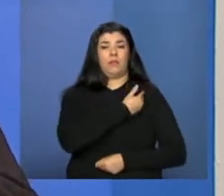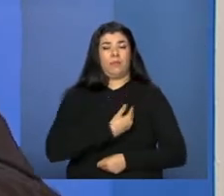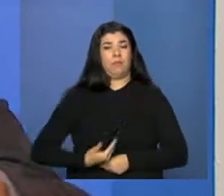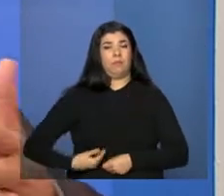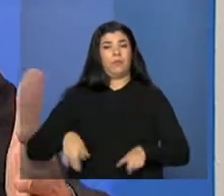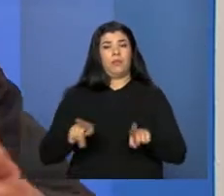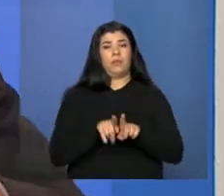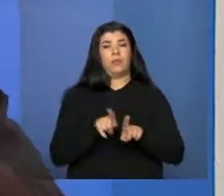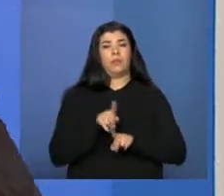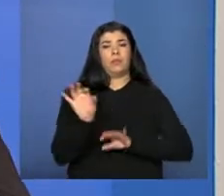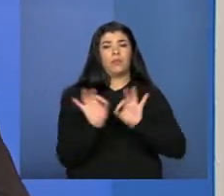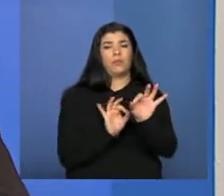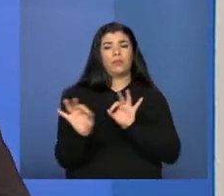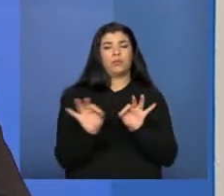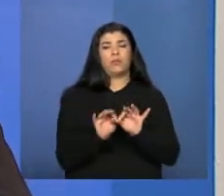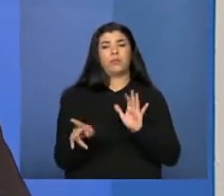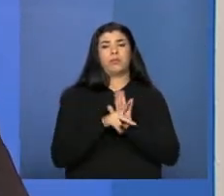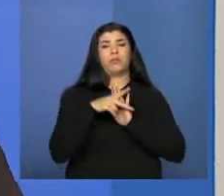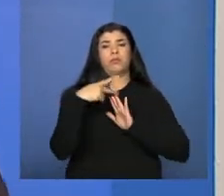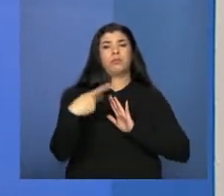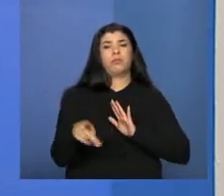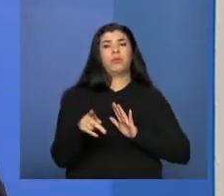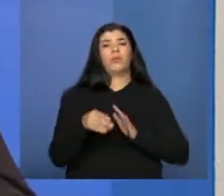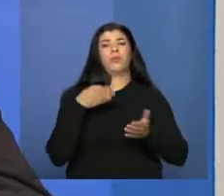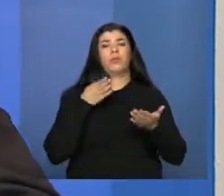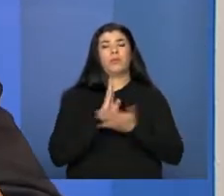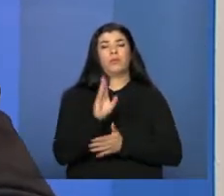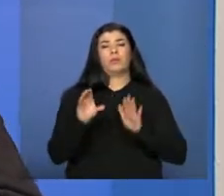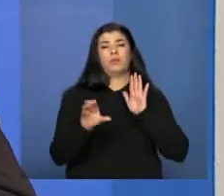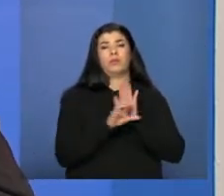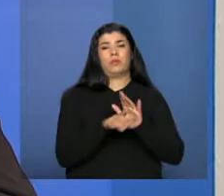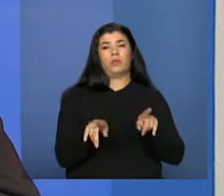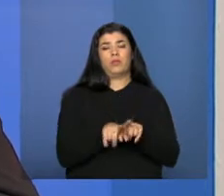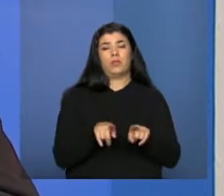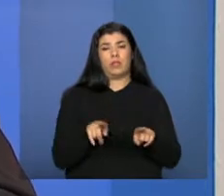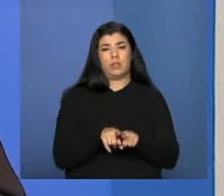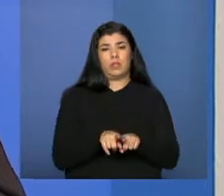estruturar, de organizar o seu concurso público para